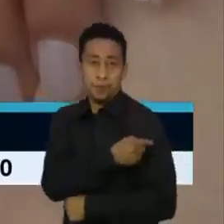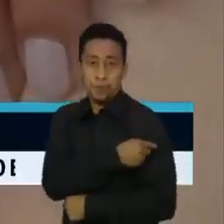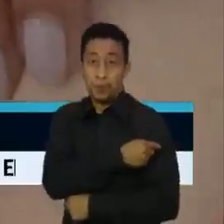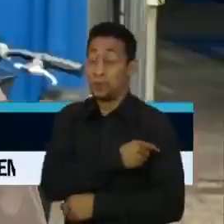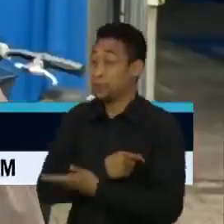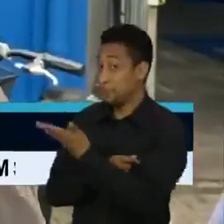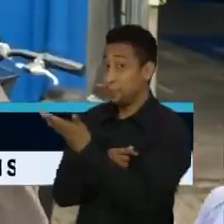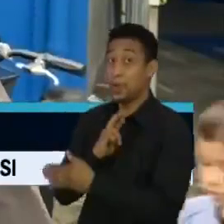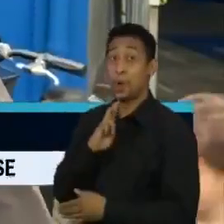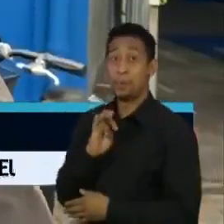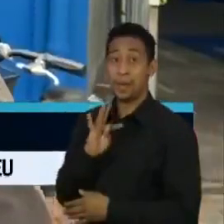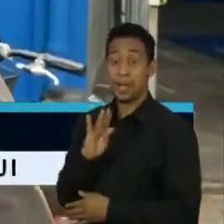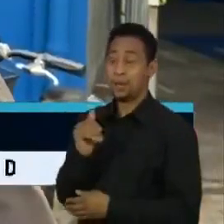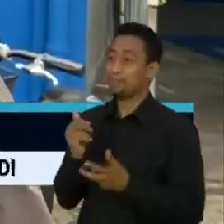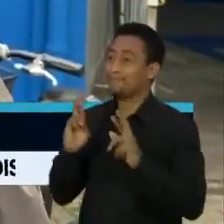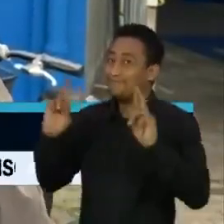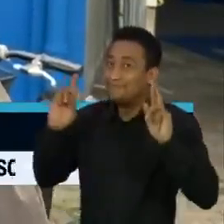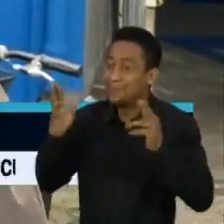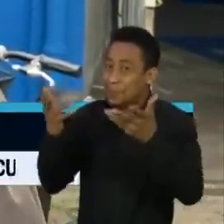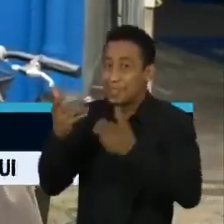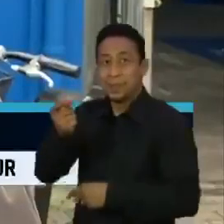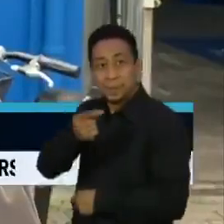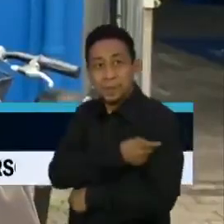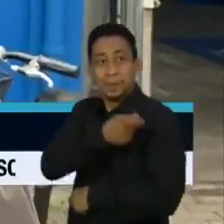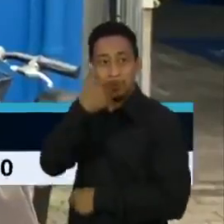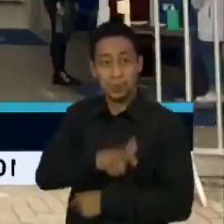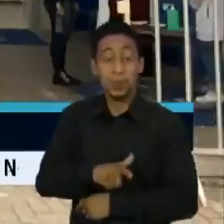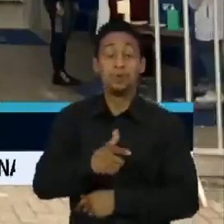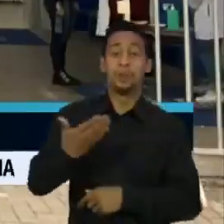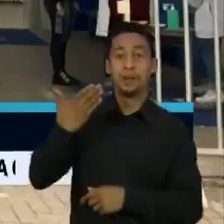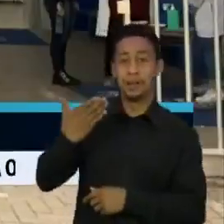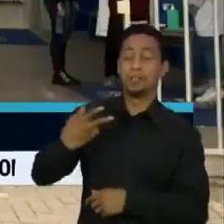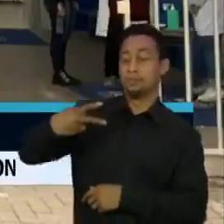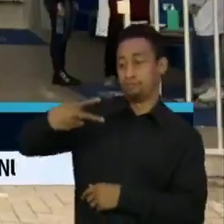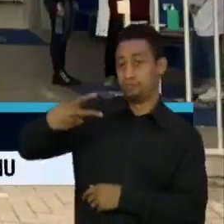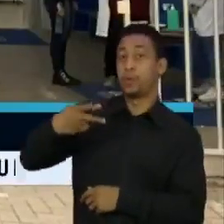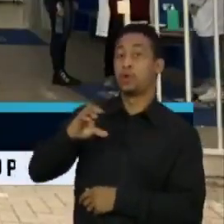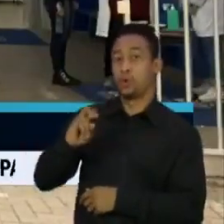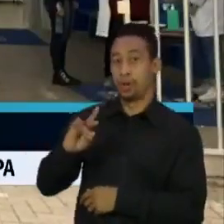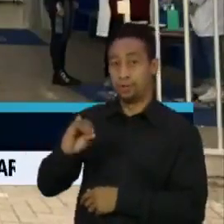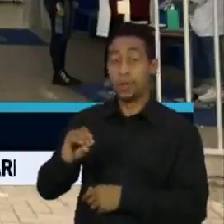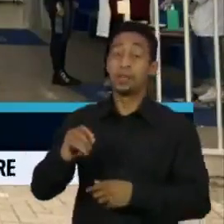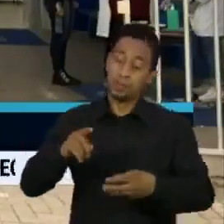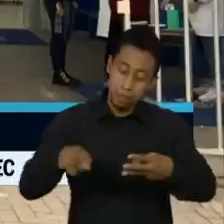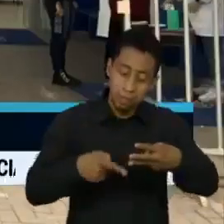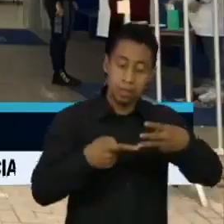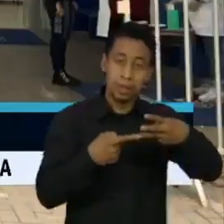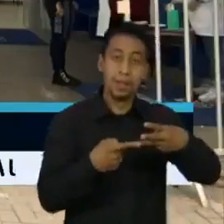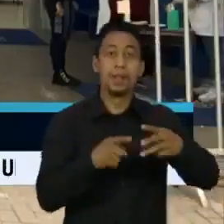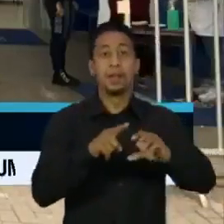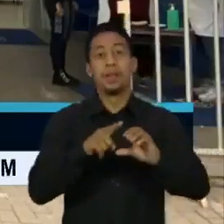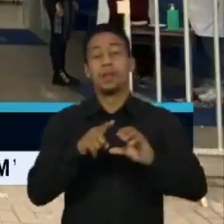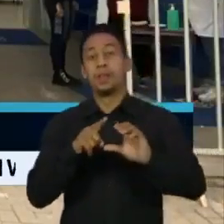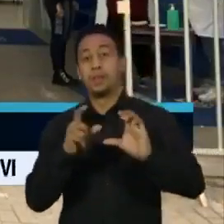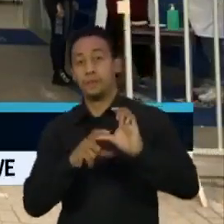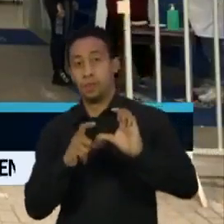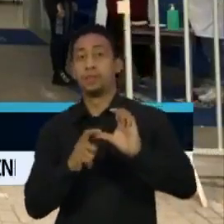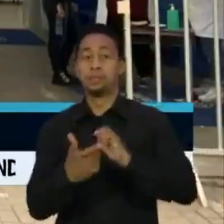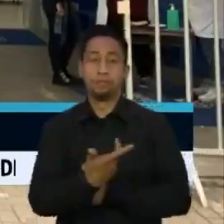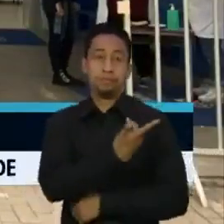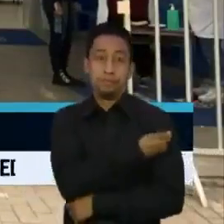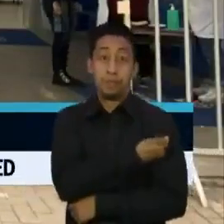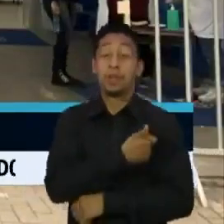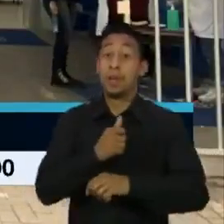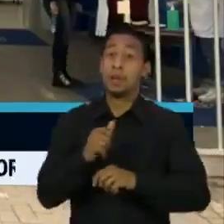a vacina de novo. Tomei as duas primeiras Coronavac e agora a Pfizer. A maioria das cidades brasileiras já iniciou a aplicação da